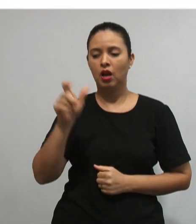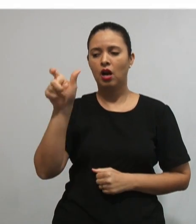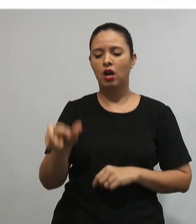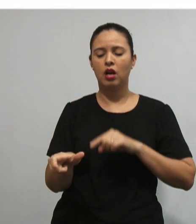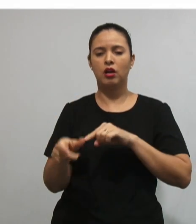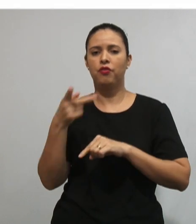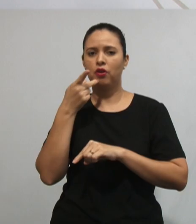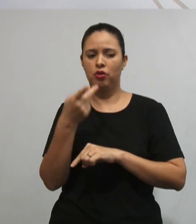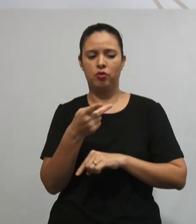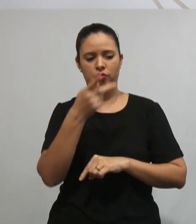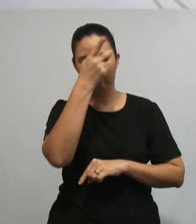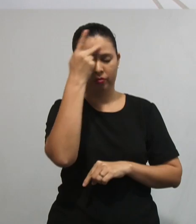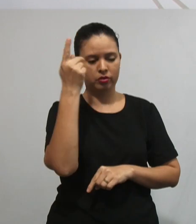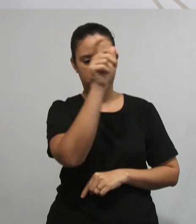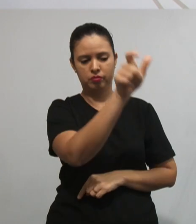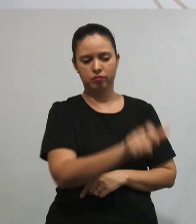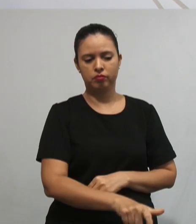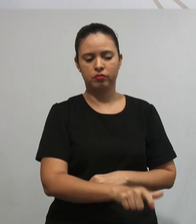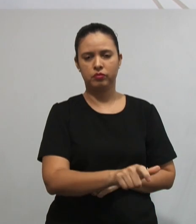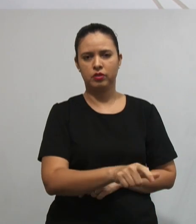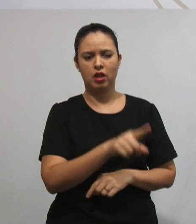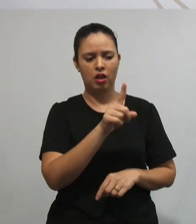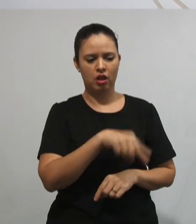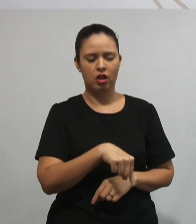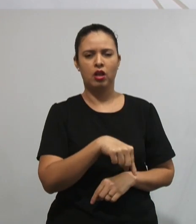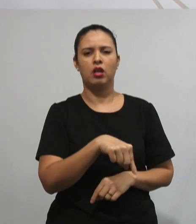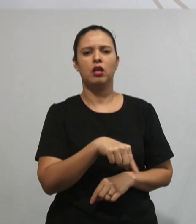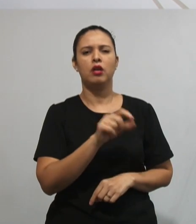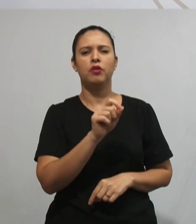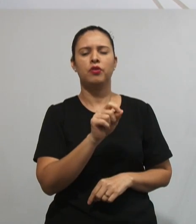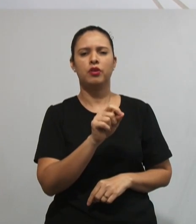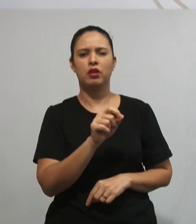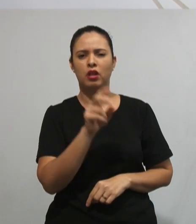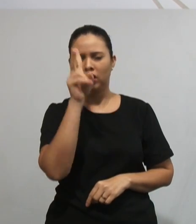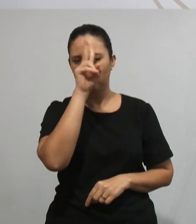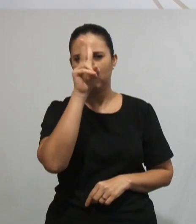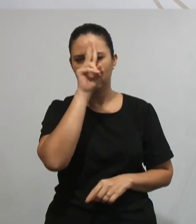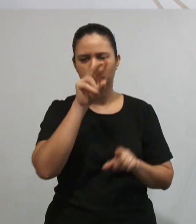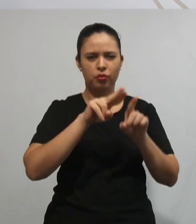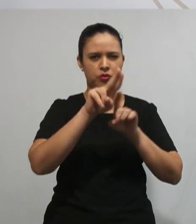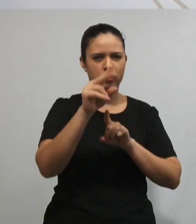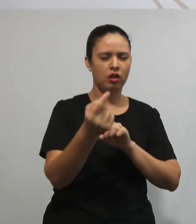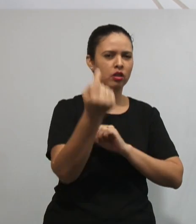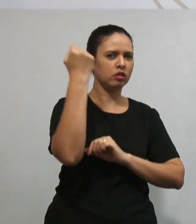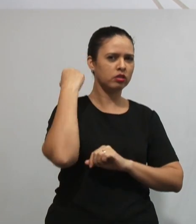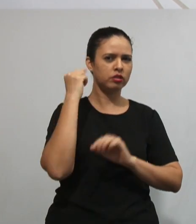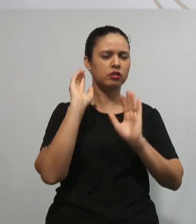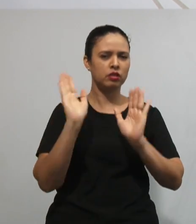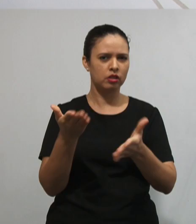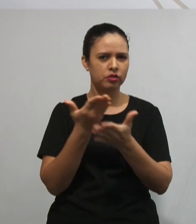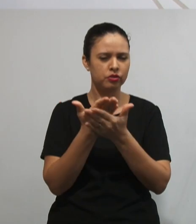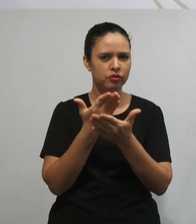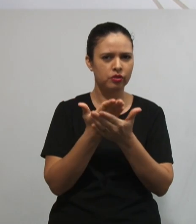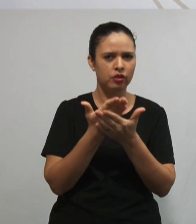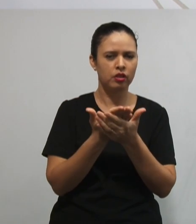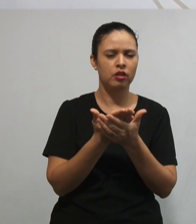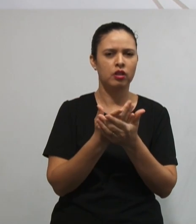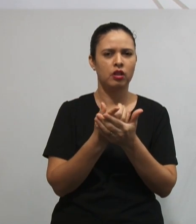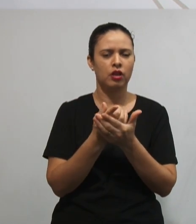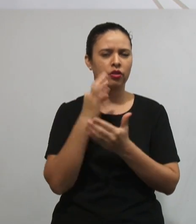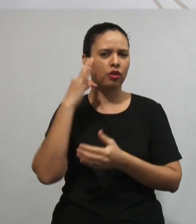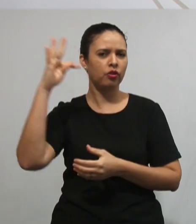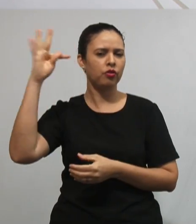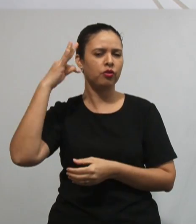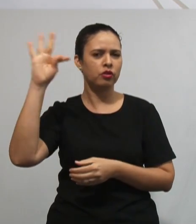muito parecido com a teoria histórico-cultural. Lembra que vocês, em unidades anteriores, estudaram a teoria histórico-cultural, Que é aquela que